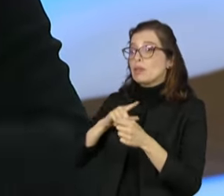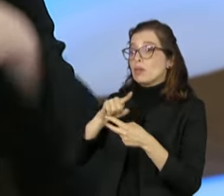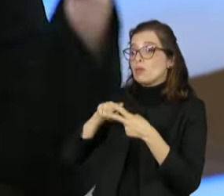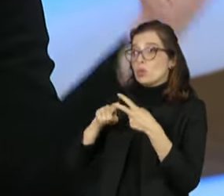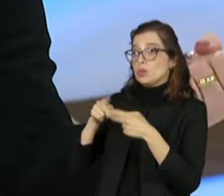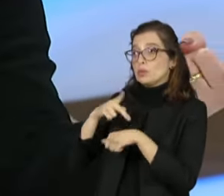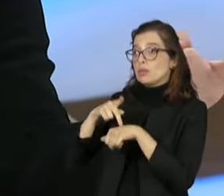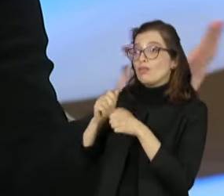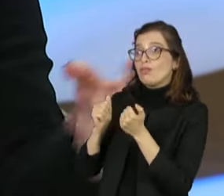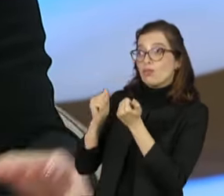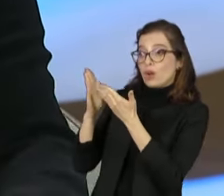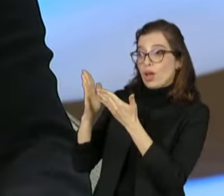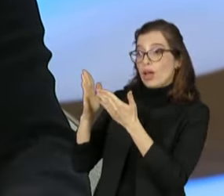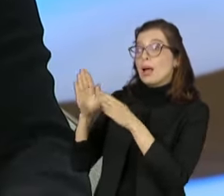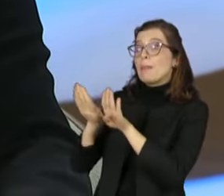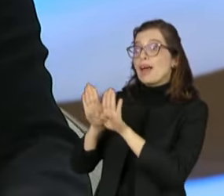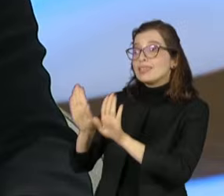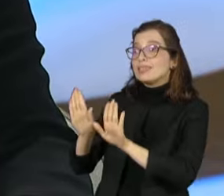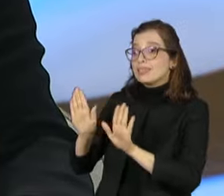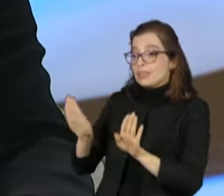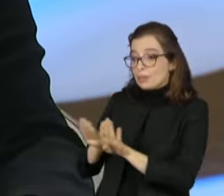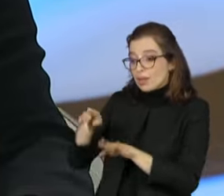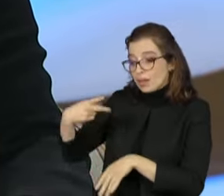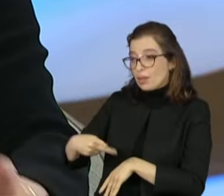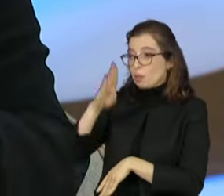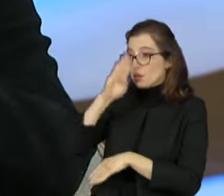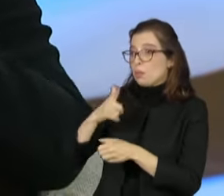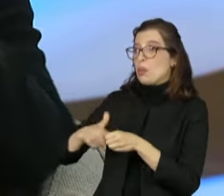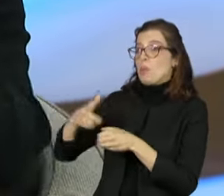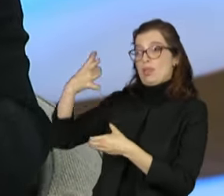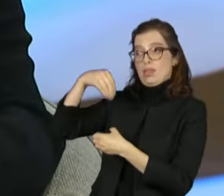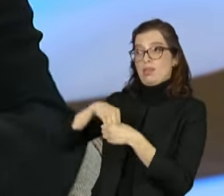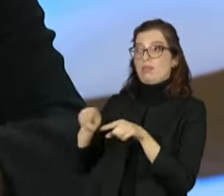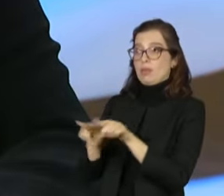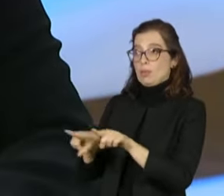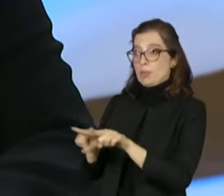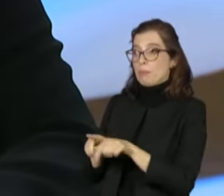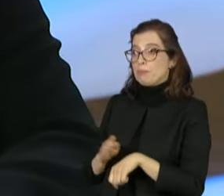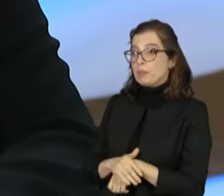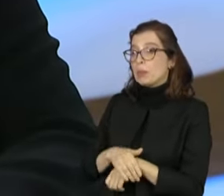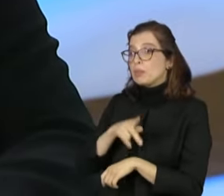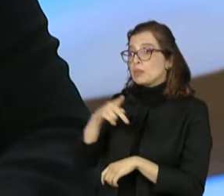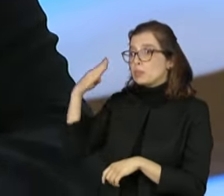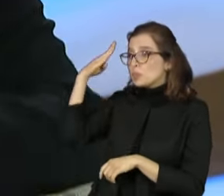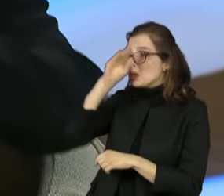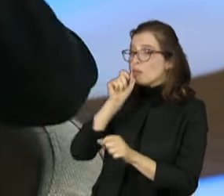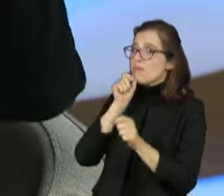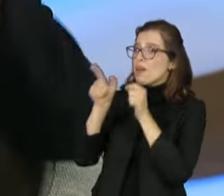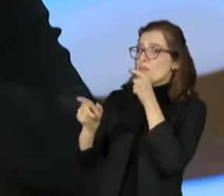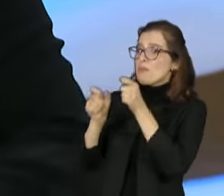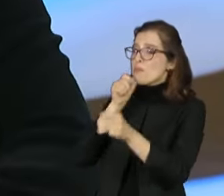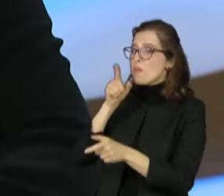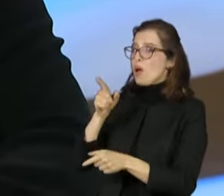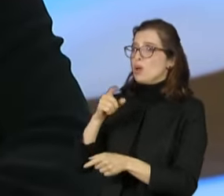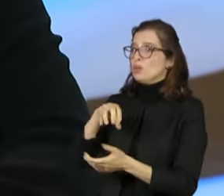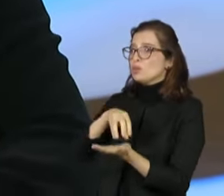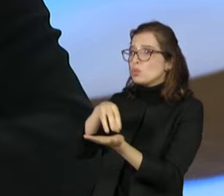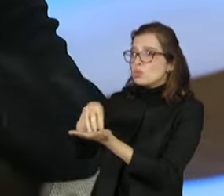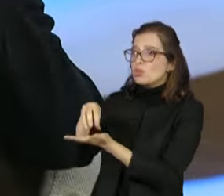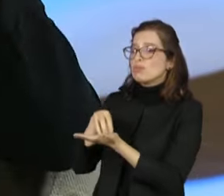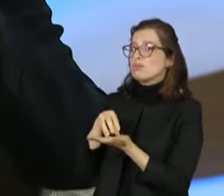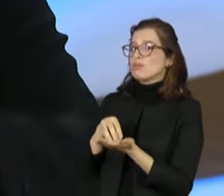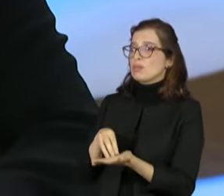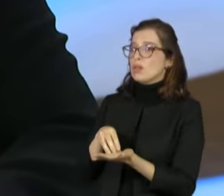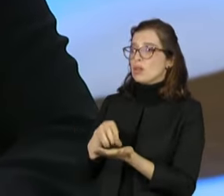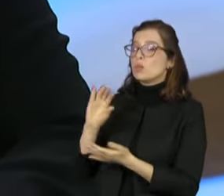alguma coisa contra as instituições democráticas, fala alguma besteira, não age no tempo hábil, a gente tem uma disparada do dólar.